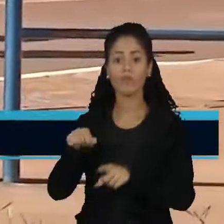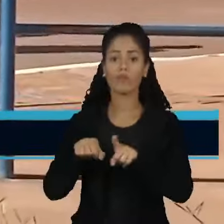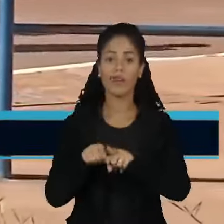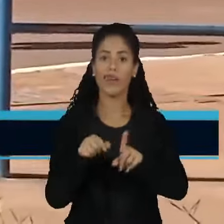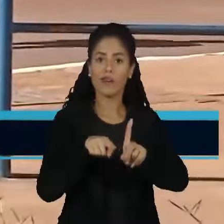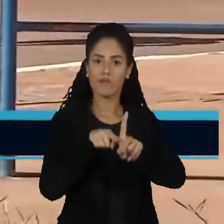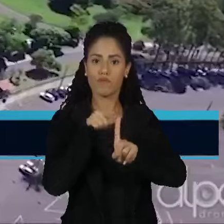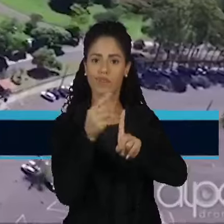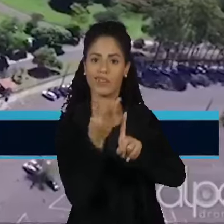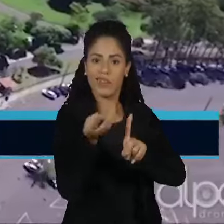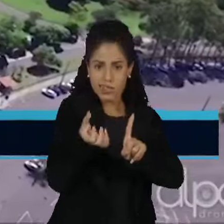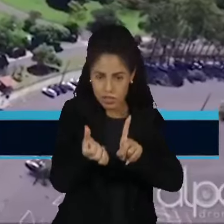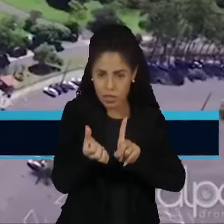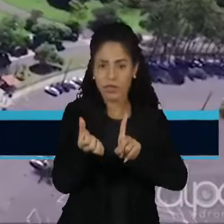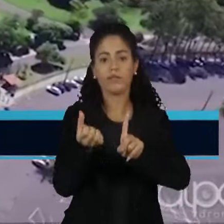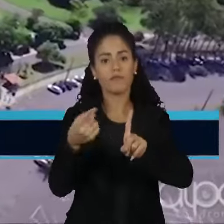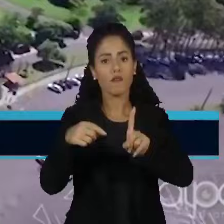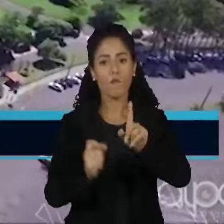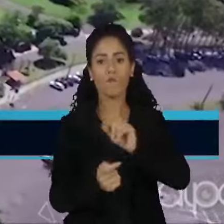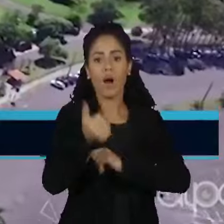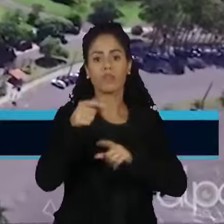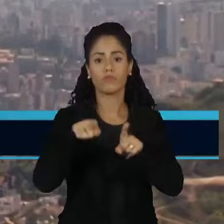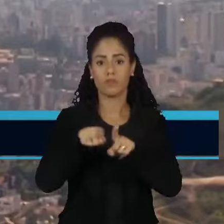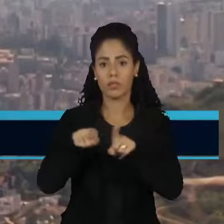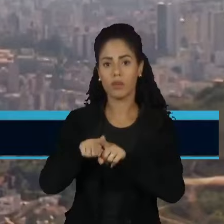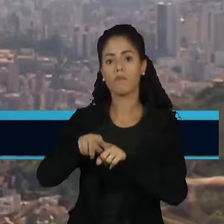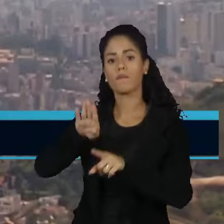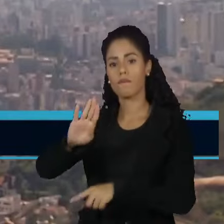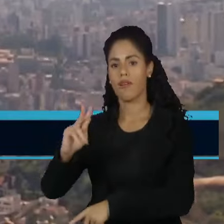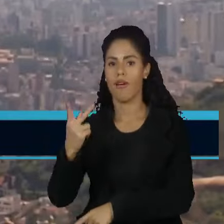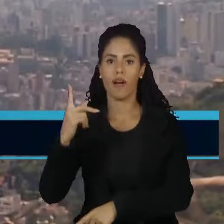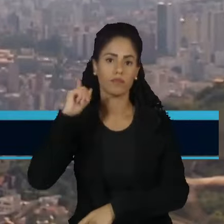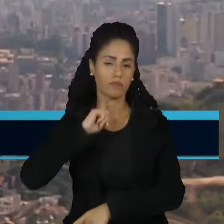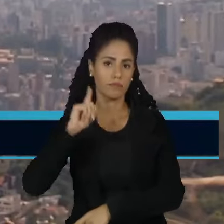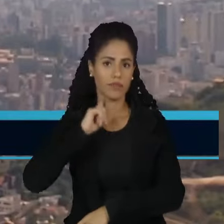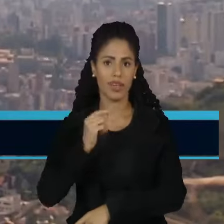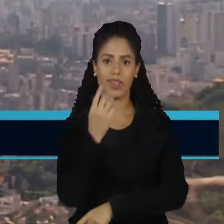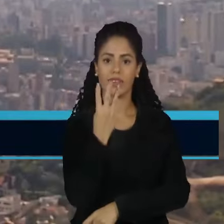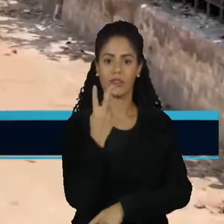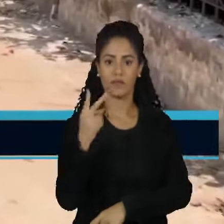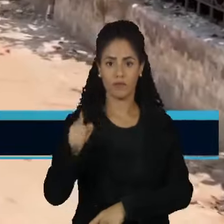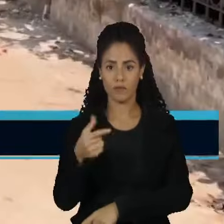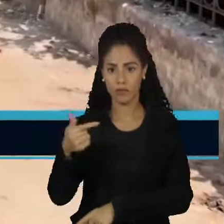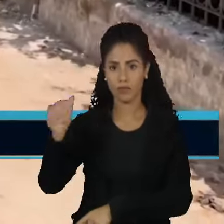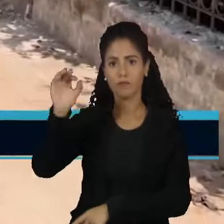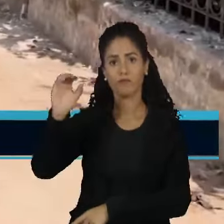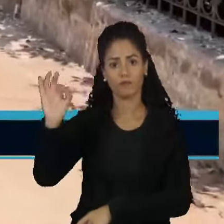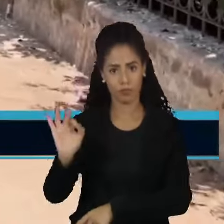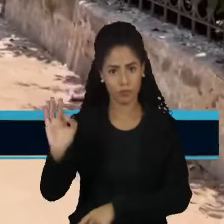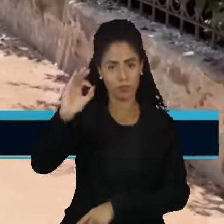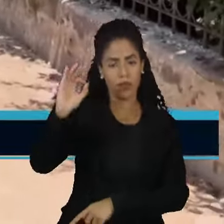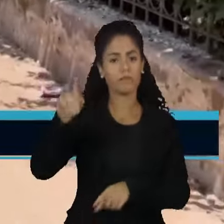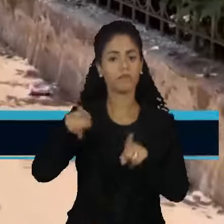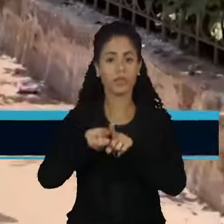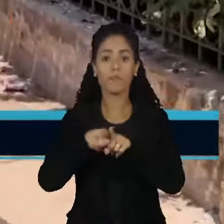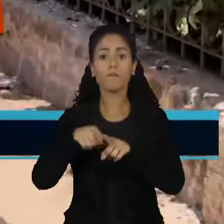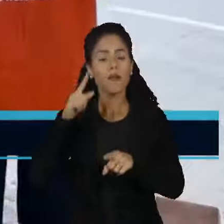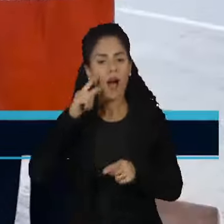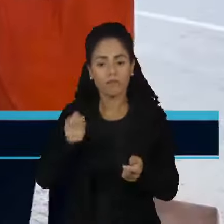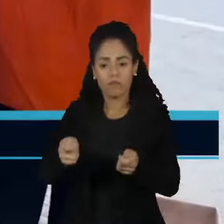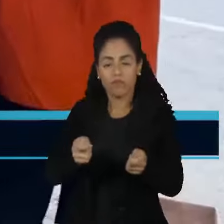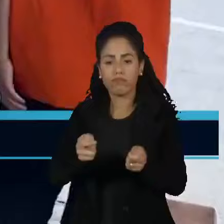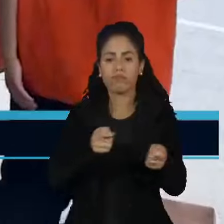36 graus. Em Belo Horizonte, a temperatura chegou a 32,7 graus. Para reduzir os efeitos do tempo